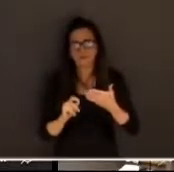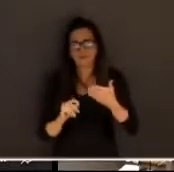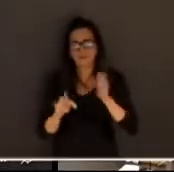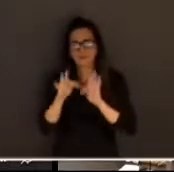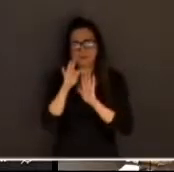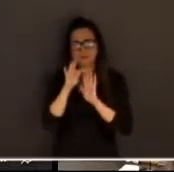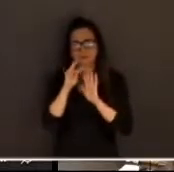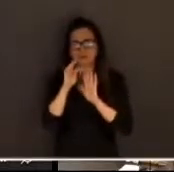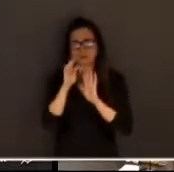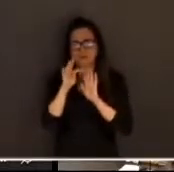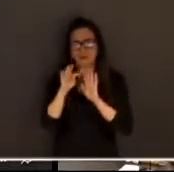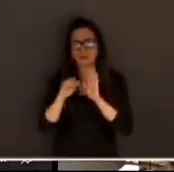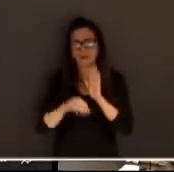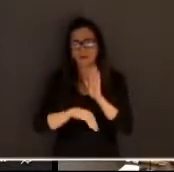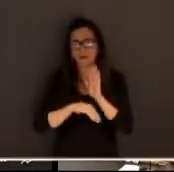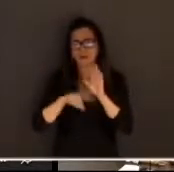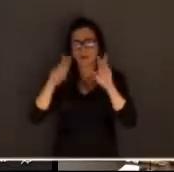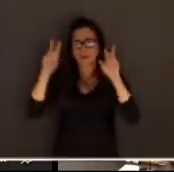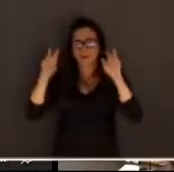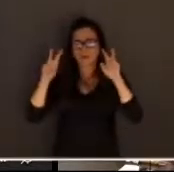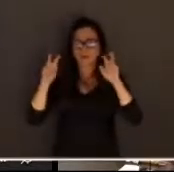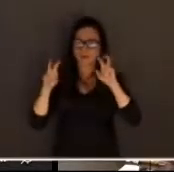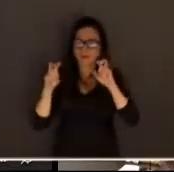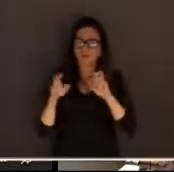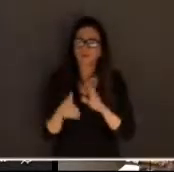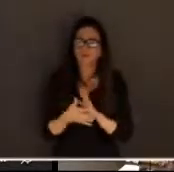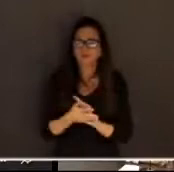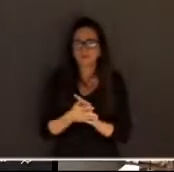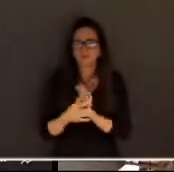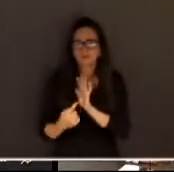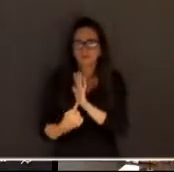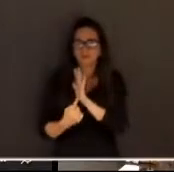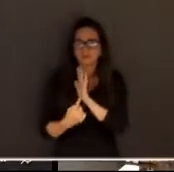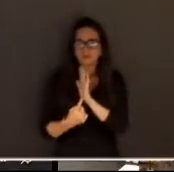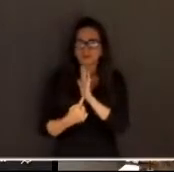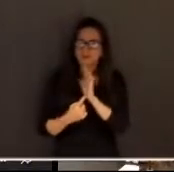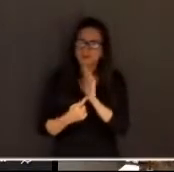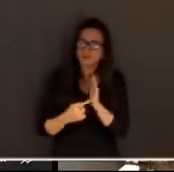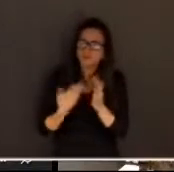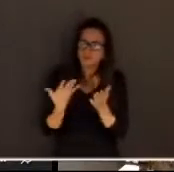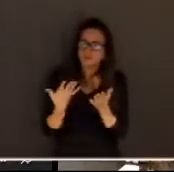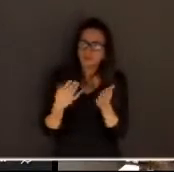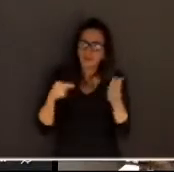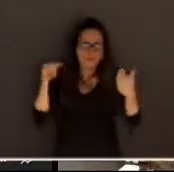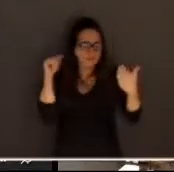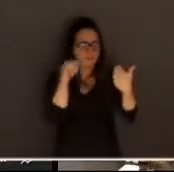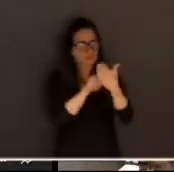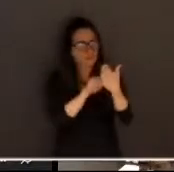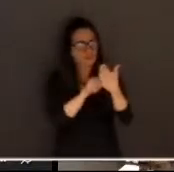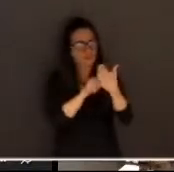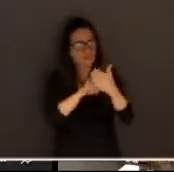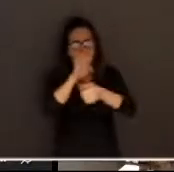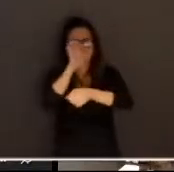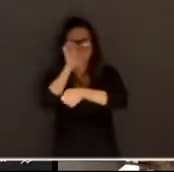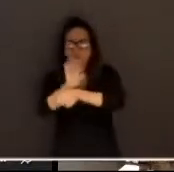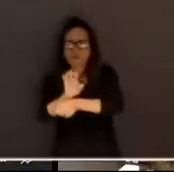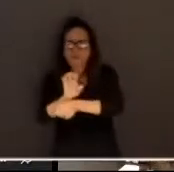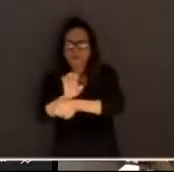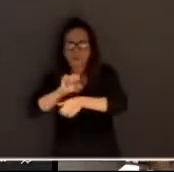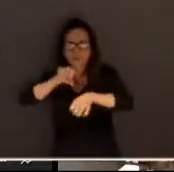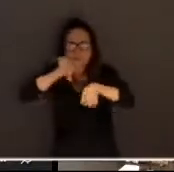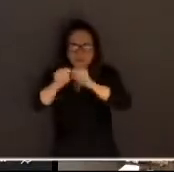necropolítica em que ele faz uma denúncia uma denúncia contra estados que matam